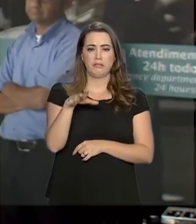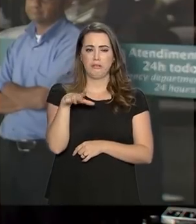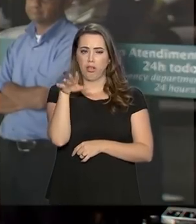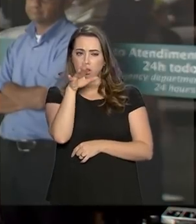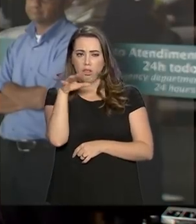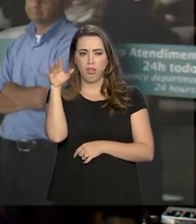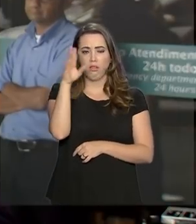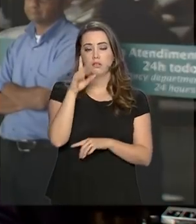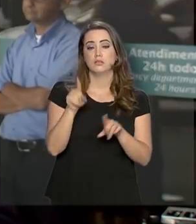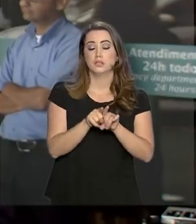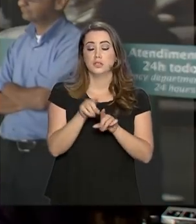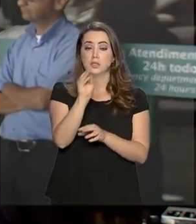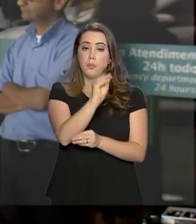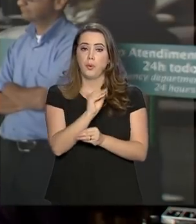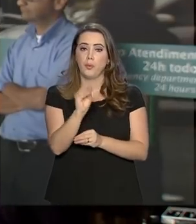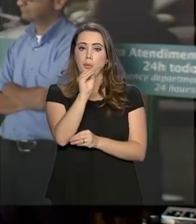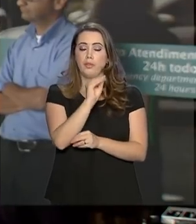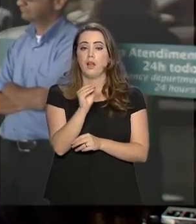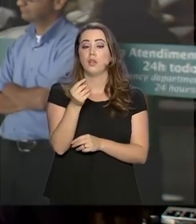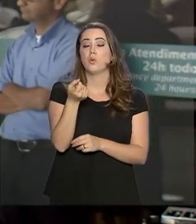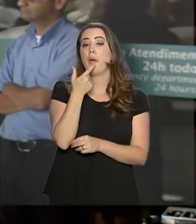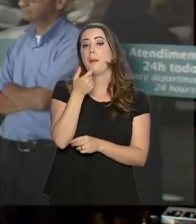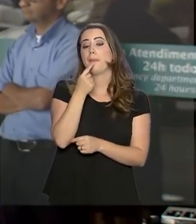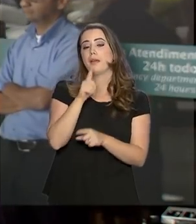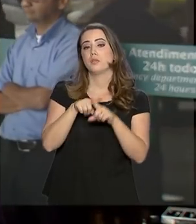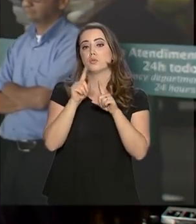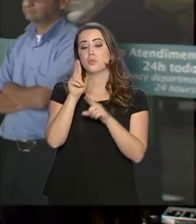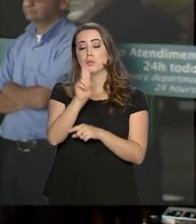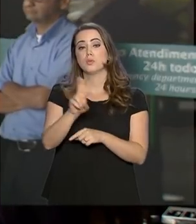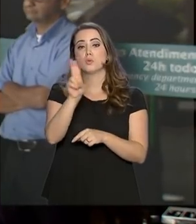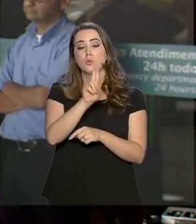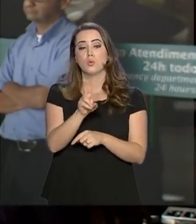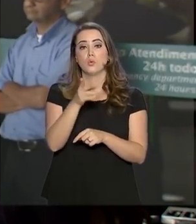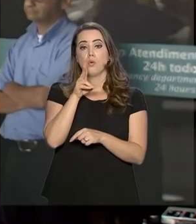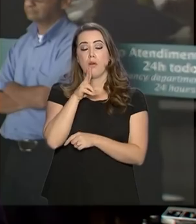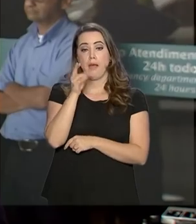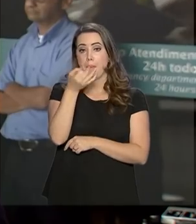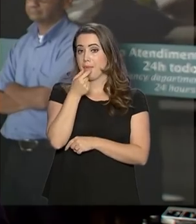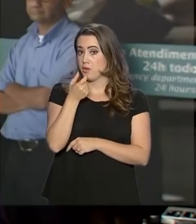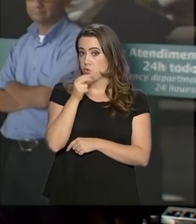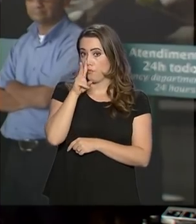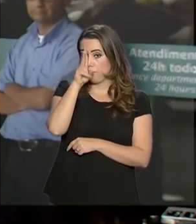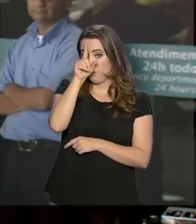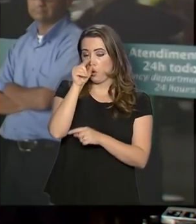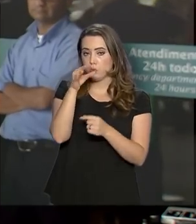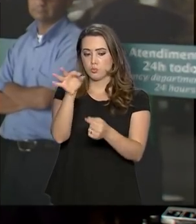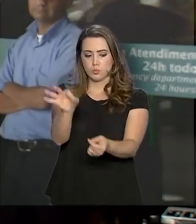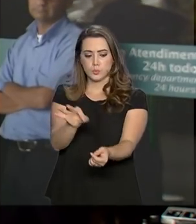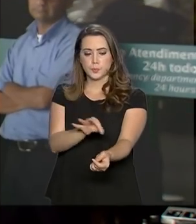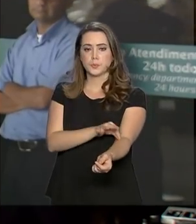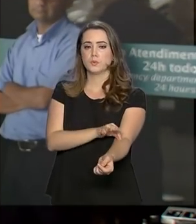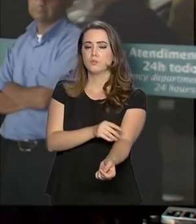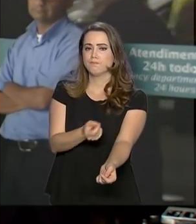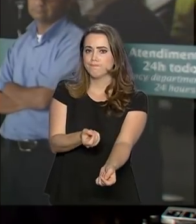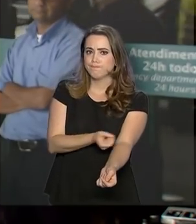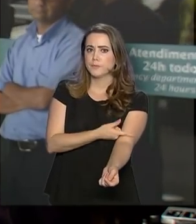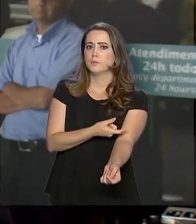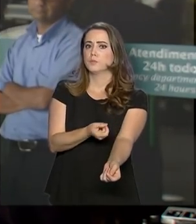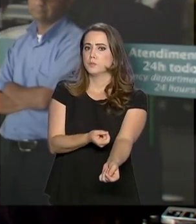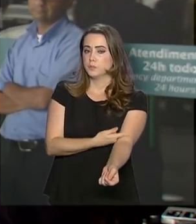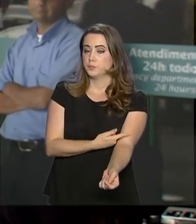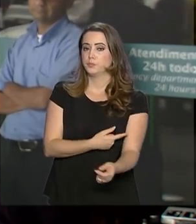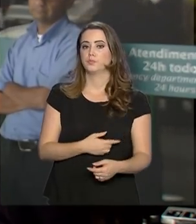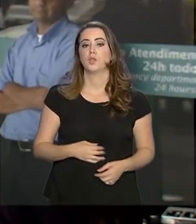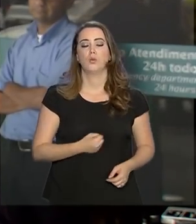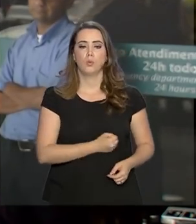recebe tratamento de antibióticos de amplo espectro para impedir infecções. O intestino